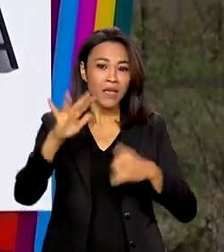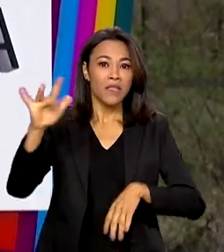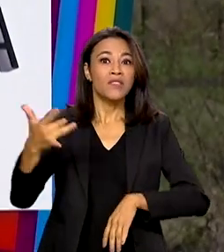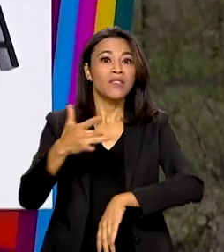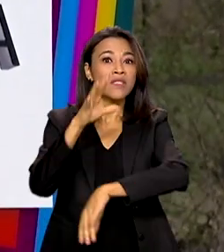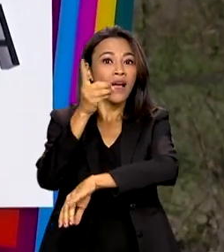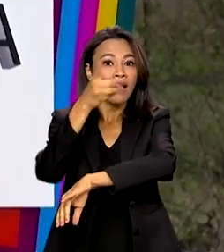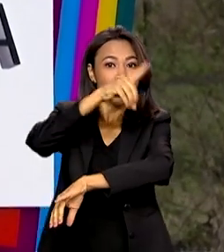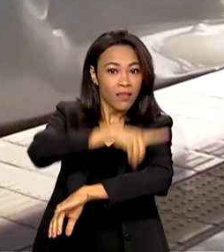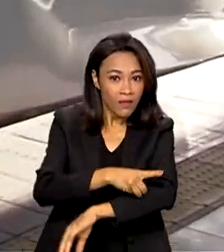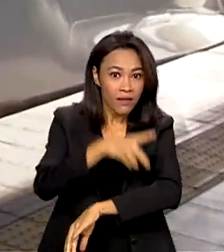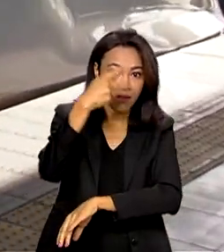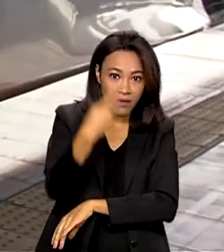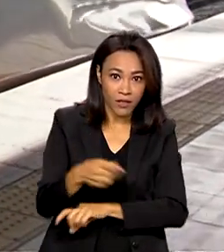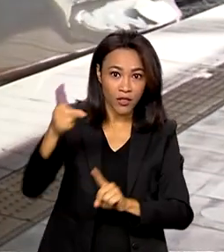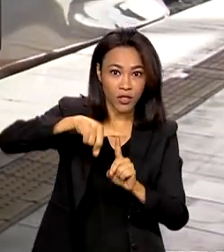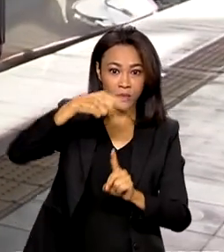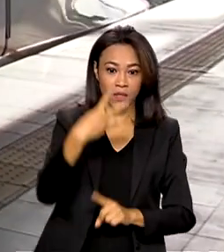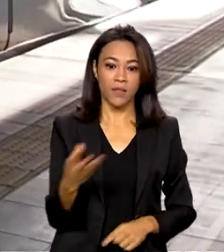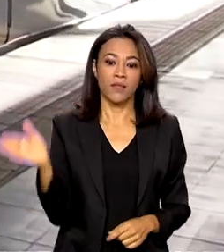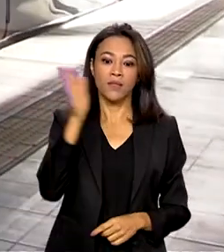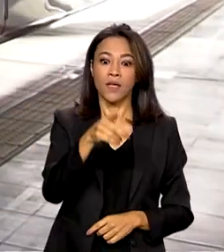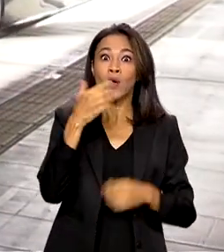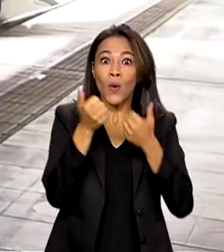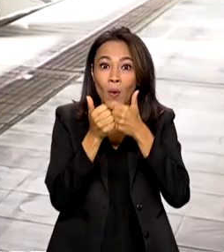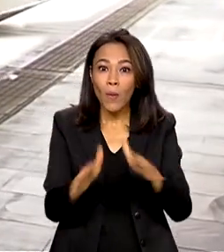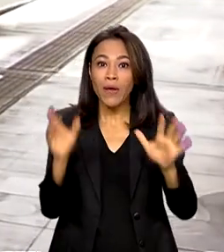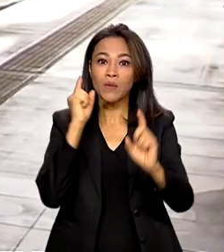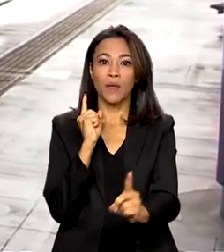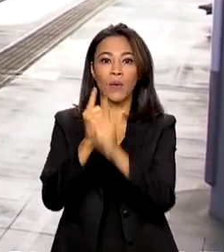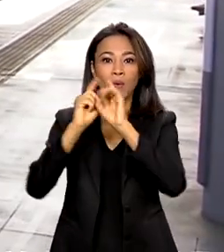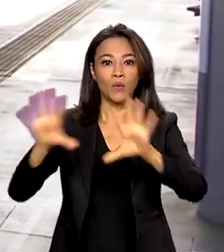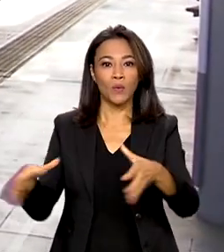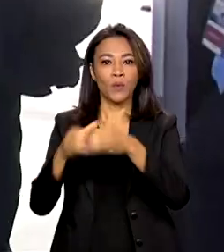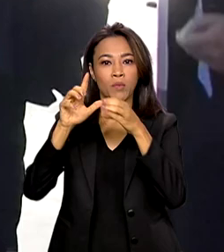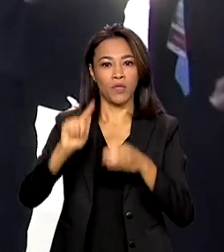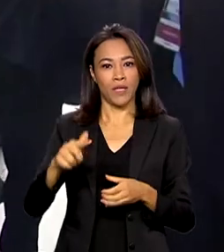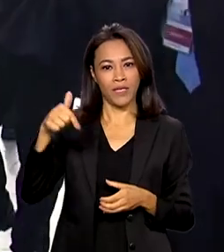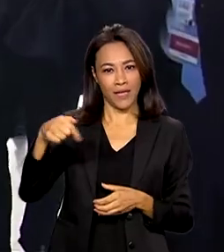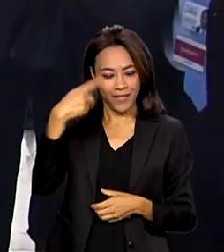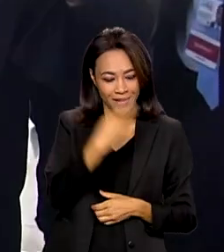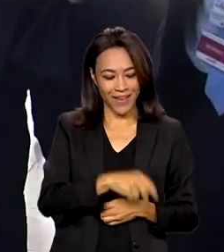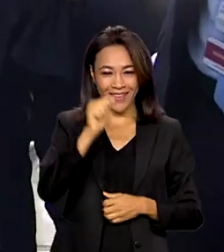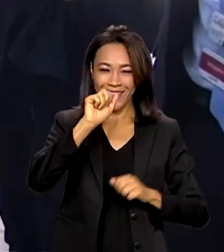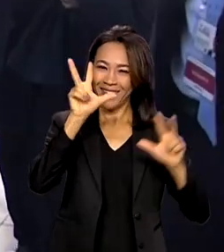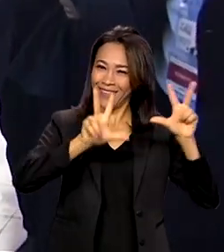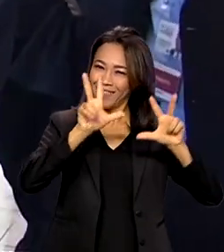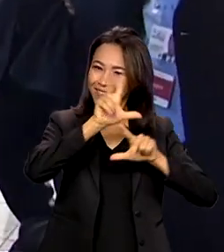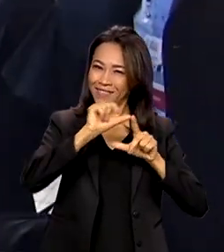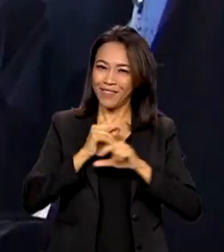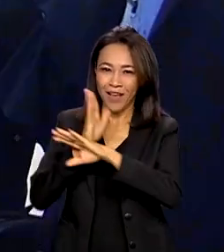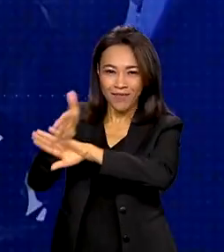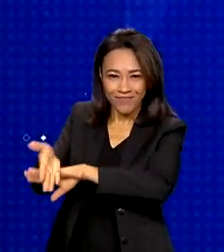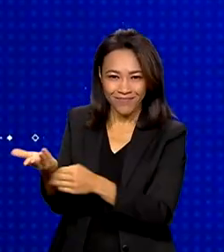Começam os preparativos para o G7 em Hiroshima, no Japão, e a TV Brasil já está por lá.